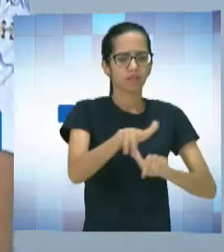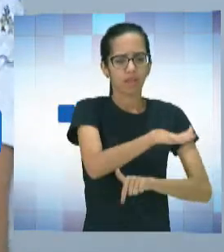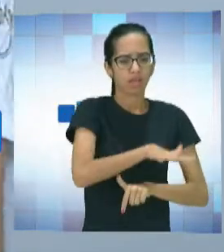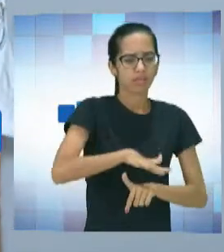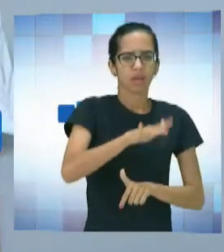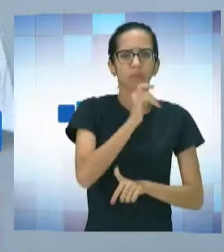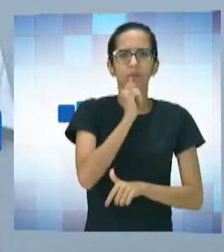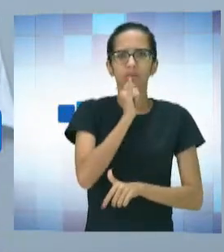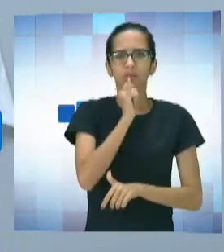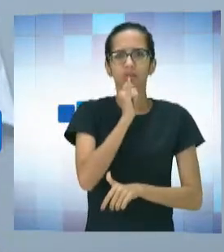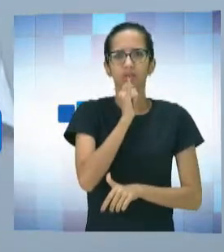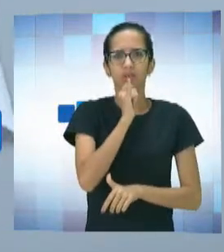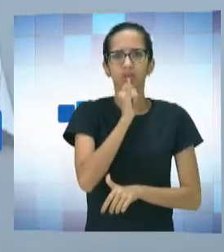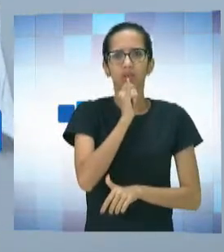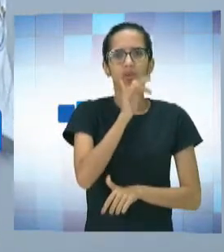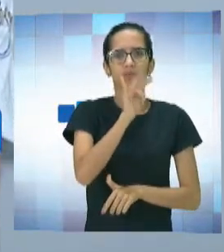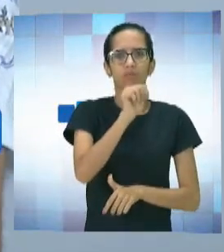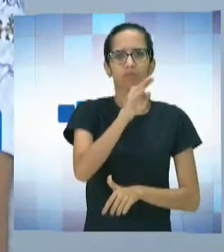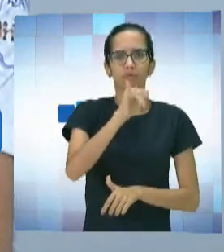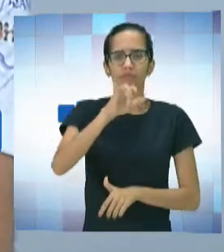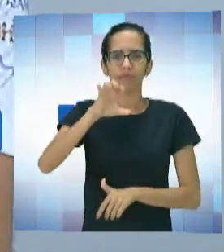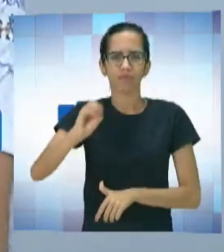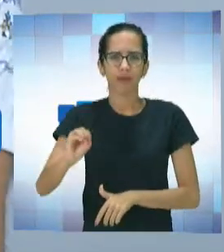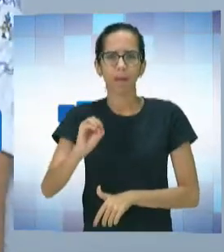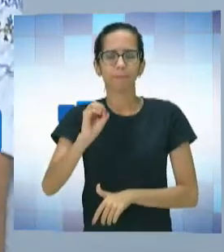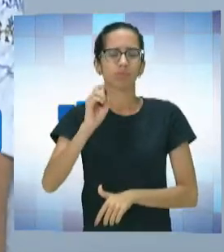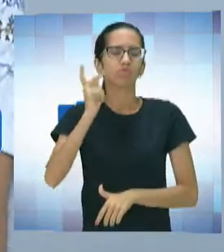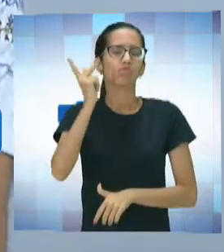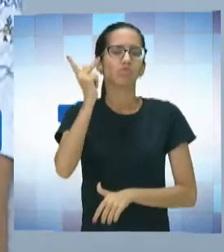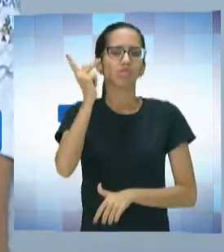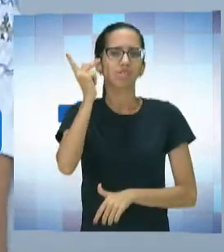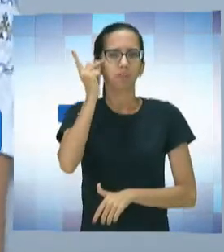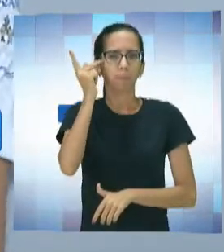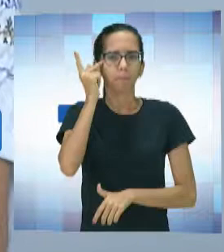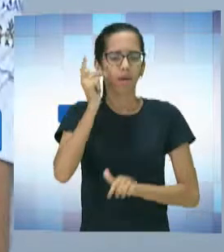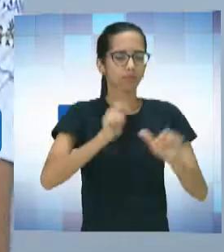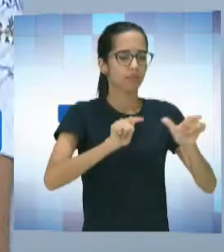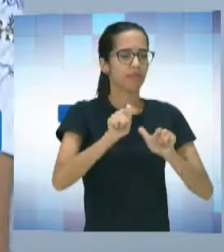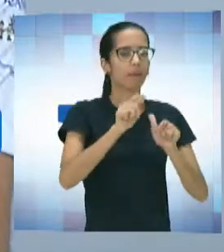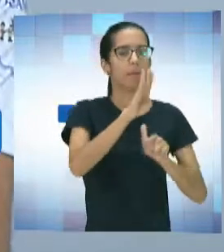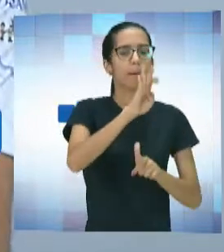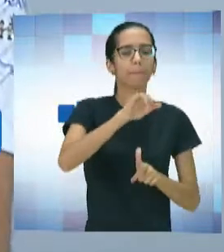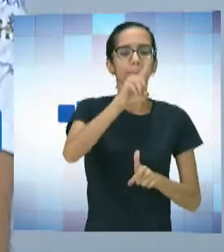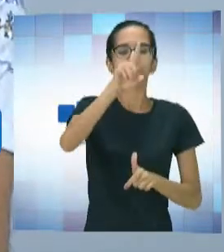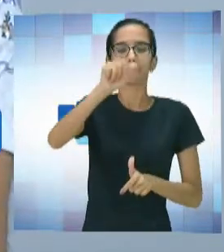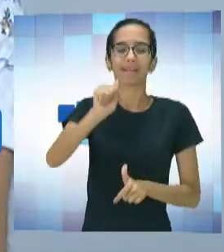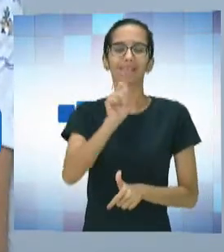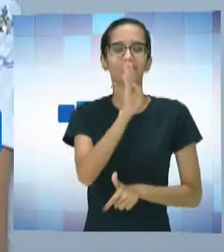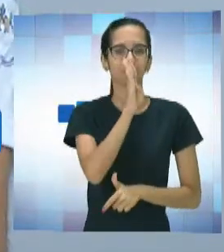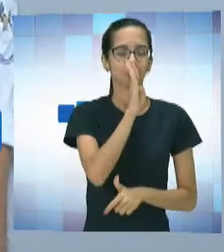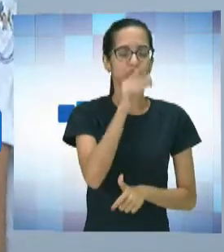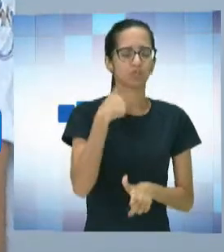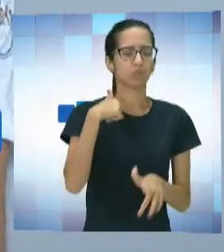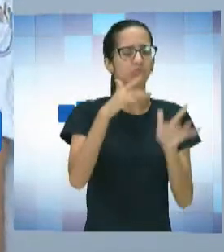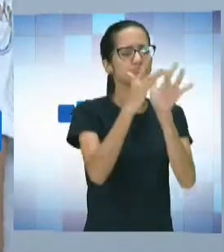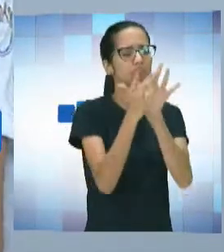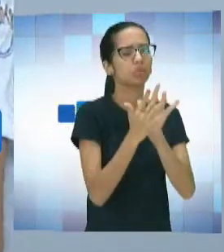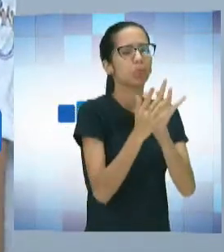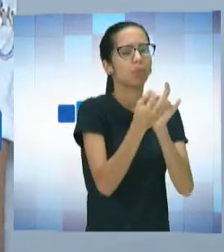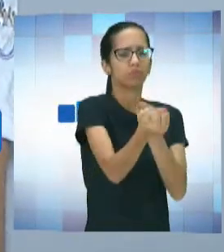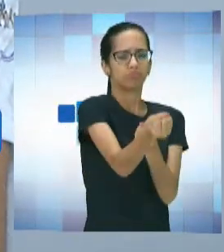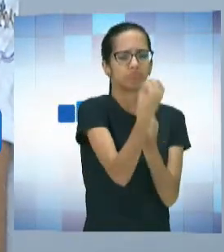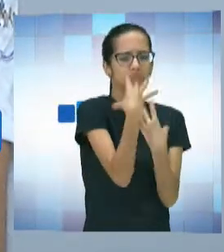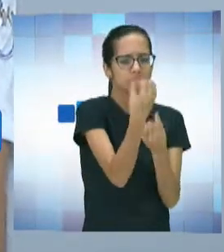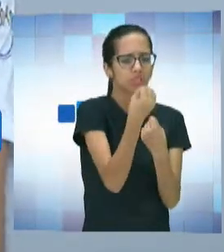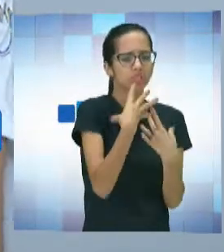trabalhava com a banda do Silêncio, né? Sim. Eu entrei em contato com ele, para que ele pudesse nos passar algumas metodologias de